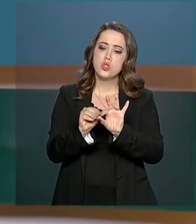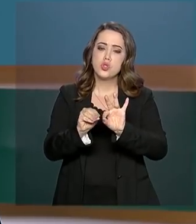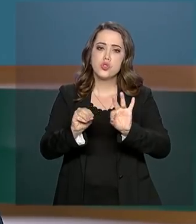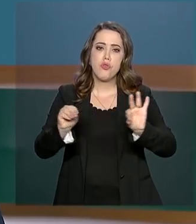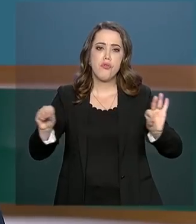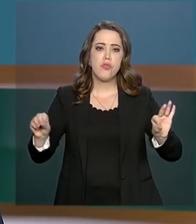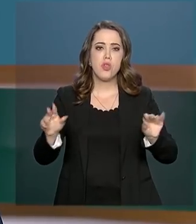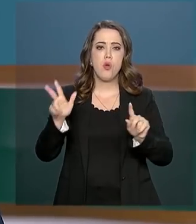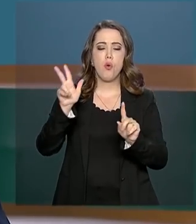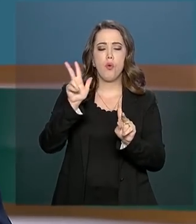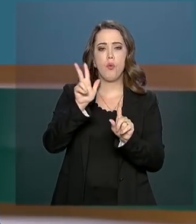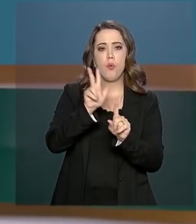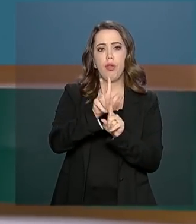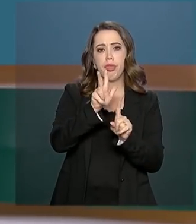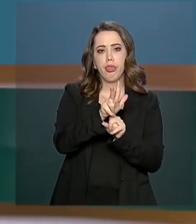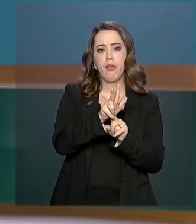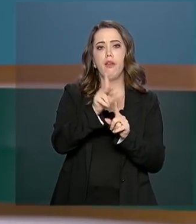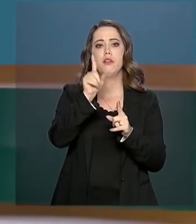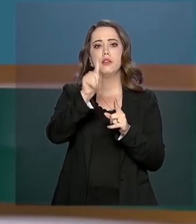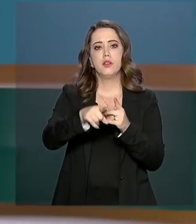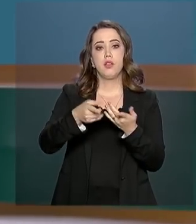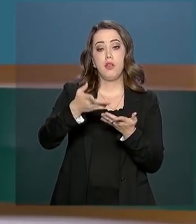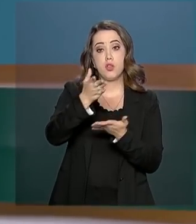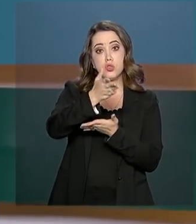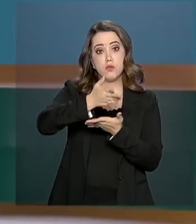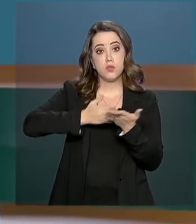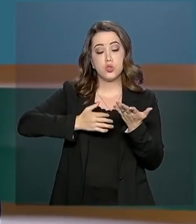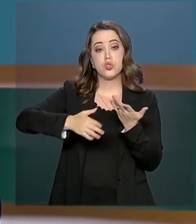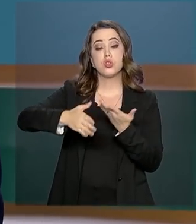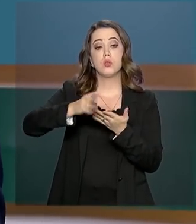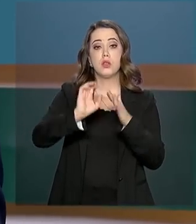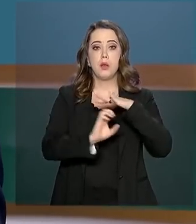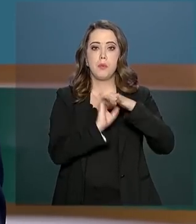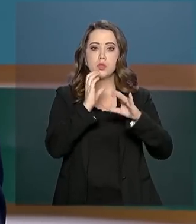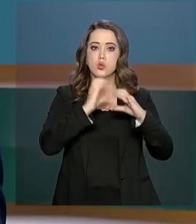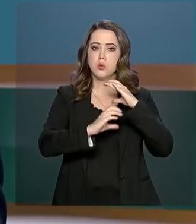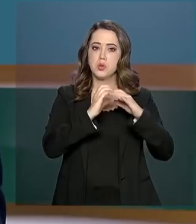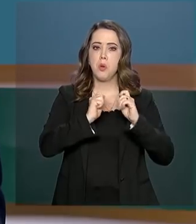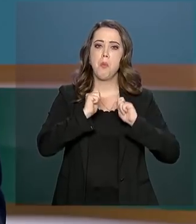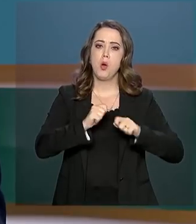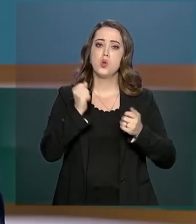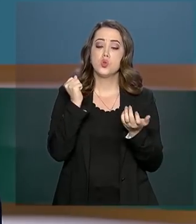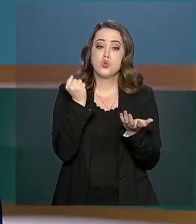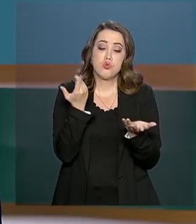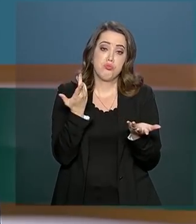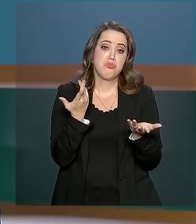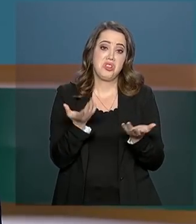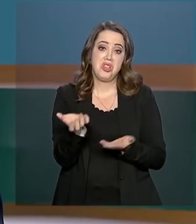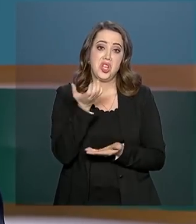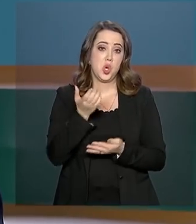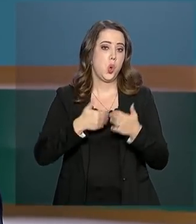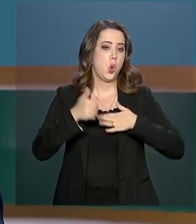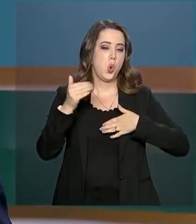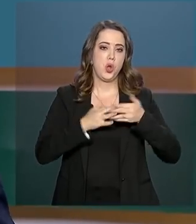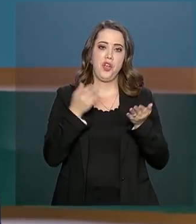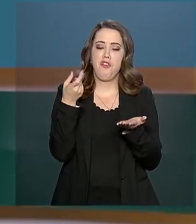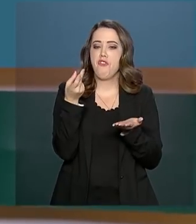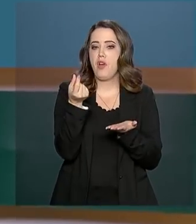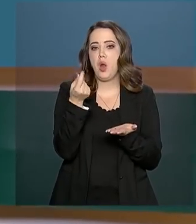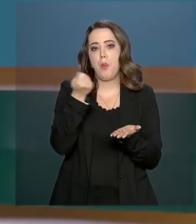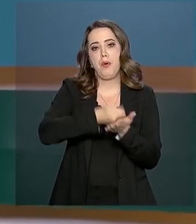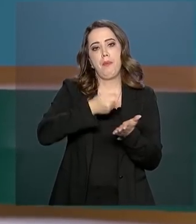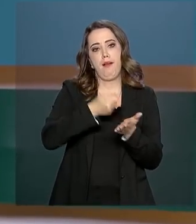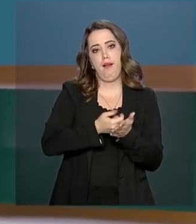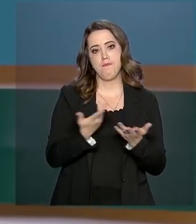que são compartilhados entre empresas de telecomunicações que podem cobrar qualquer valor pelo aluguel de serviços. E os preços que